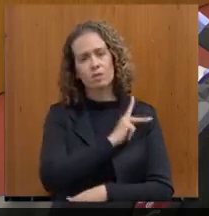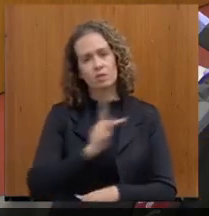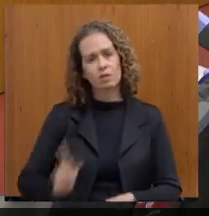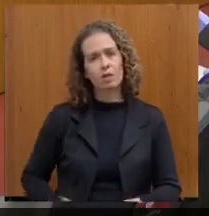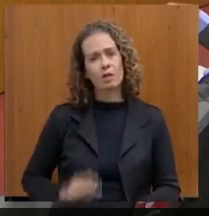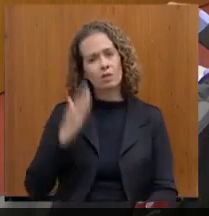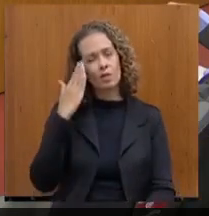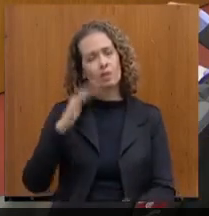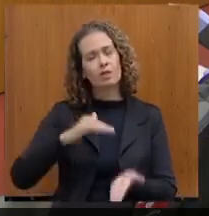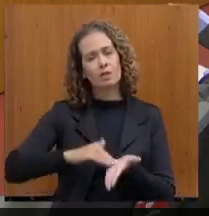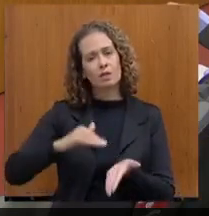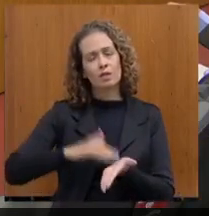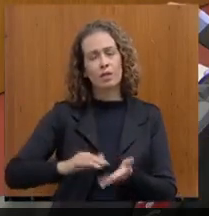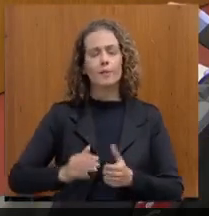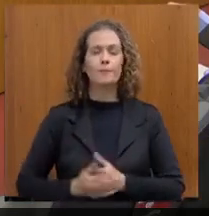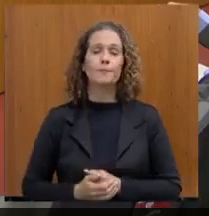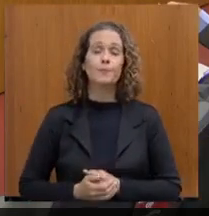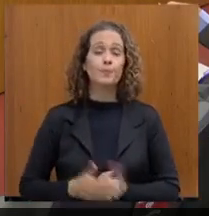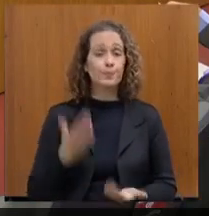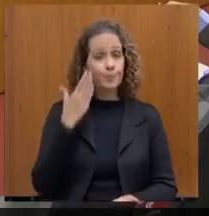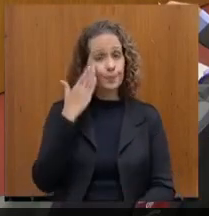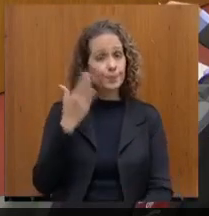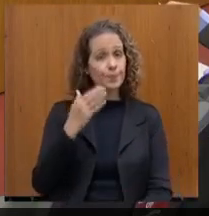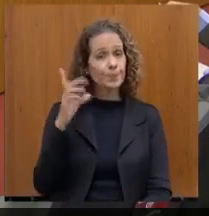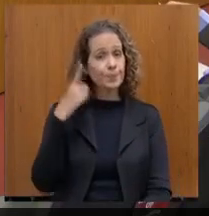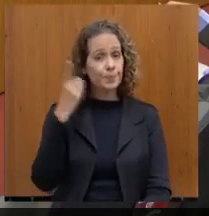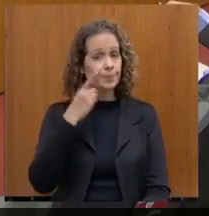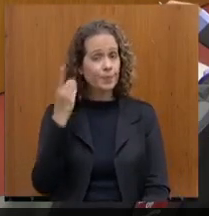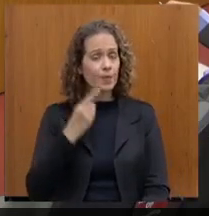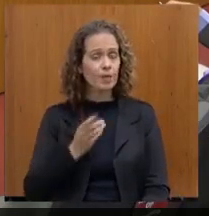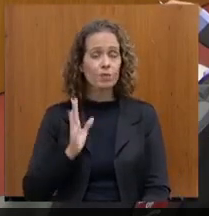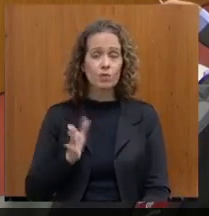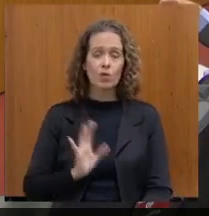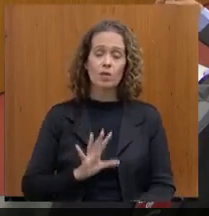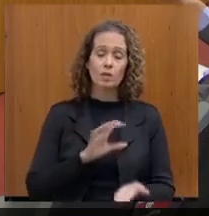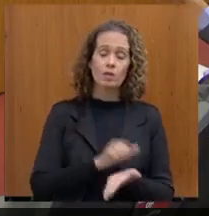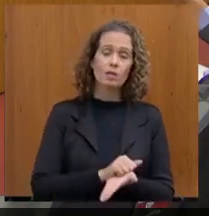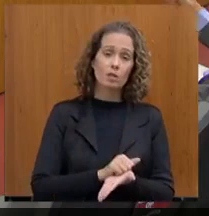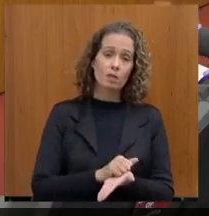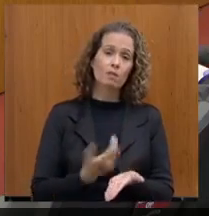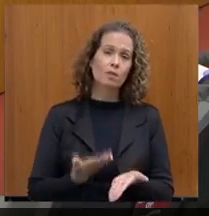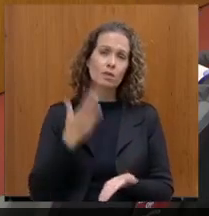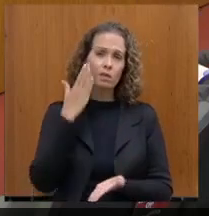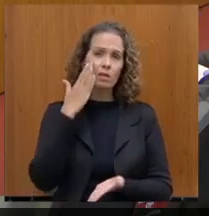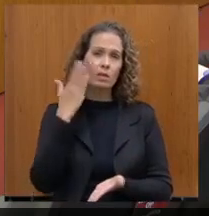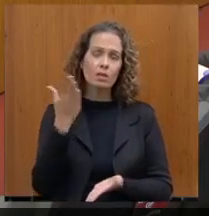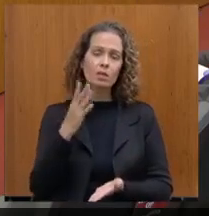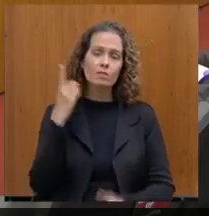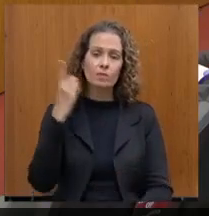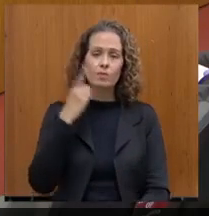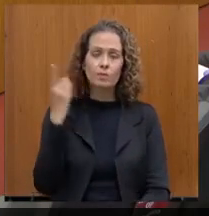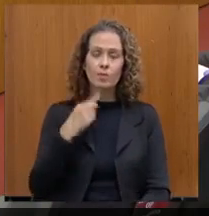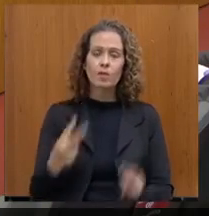Obrigada, secretário. Obrigado, deputada. Registramos e agradecemos a presença remota dos deputados Cássio Soares, deputado